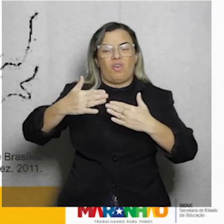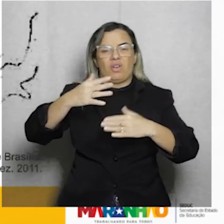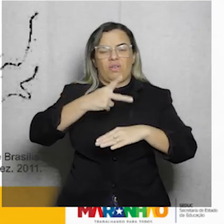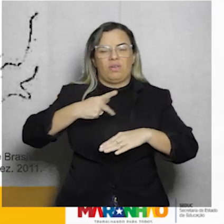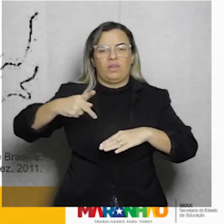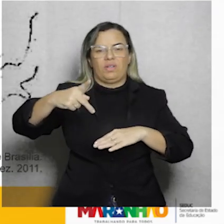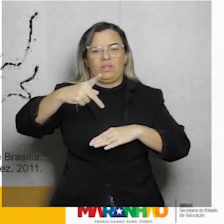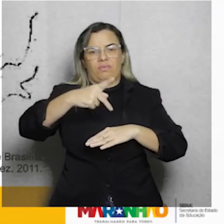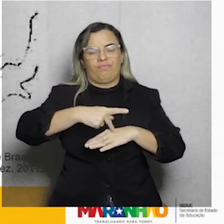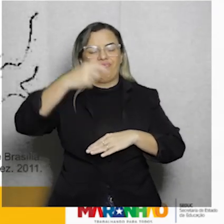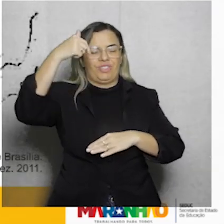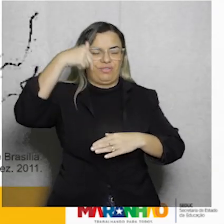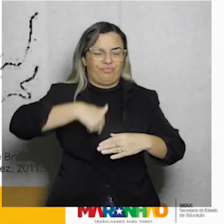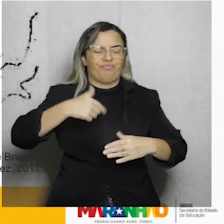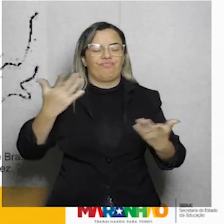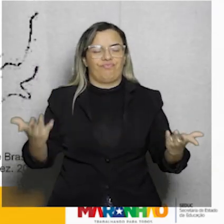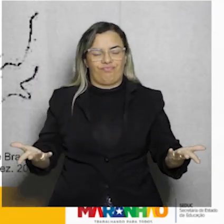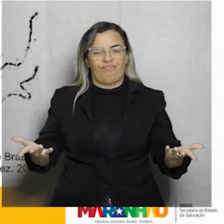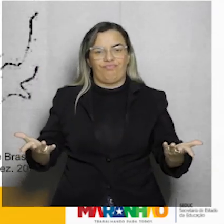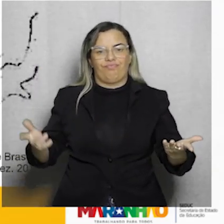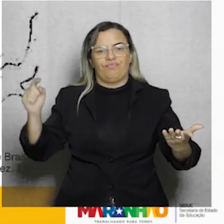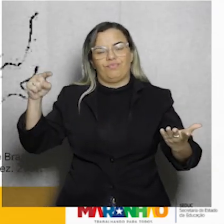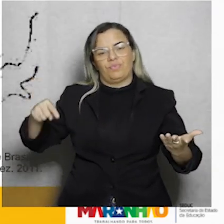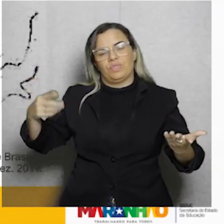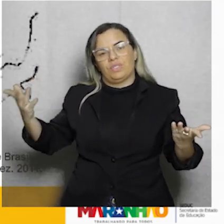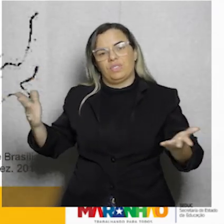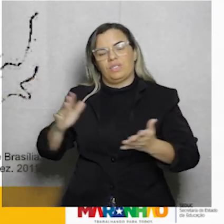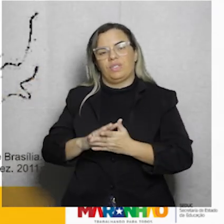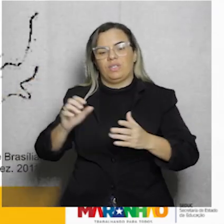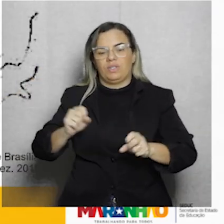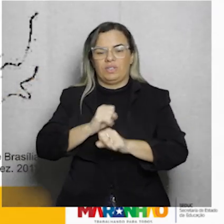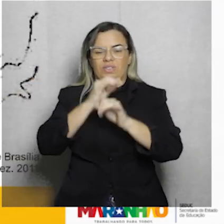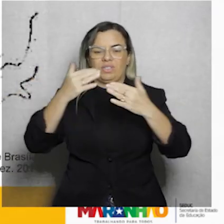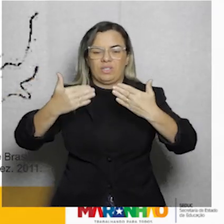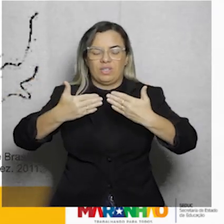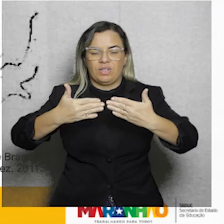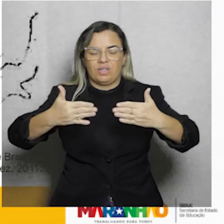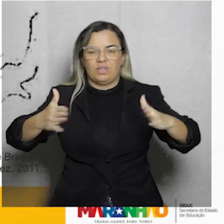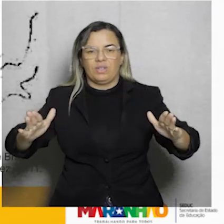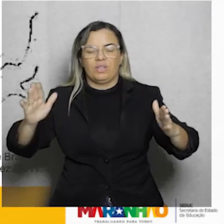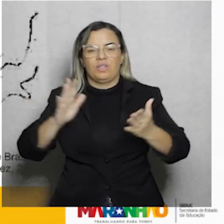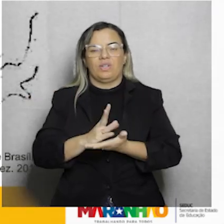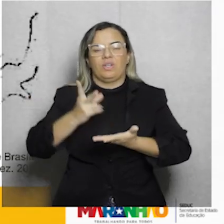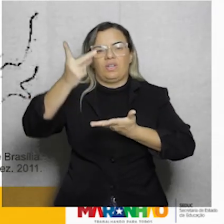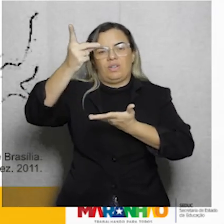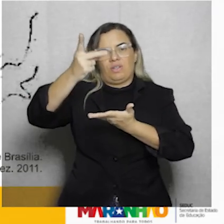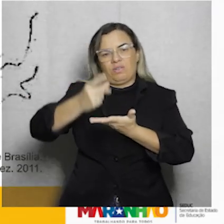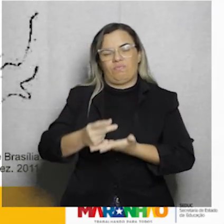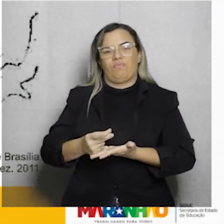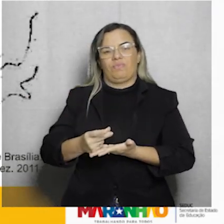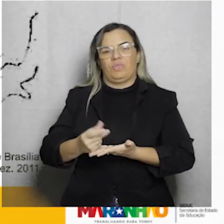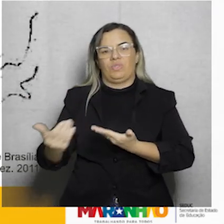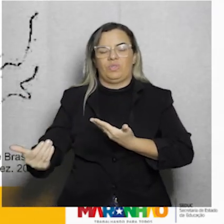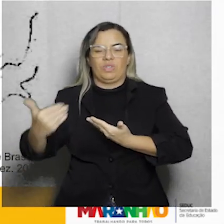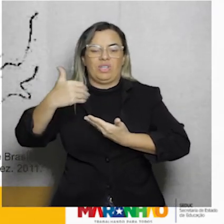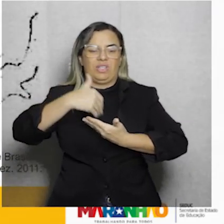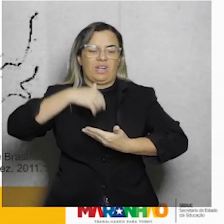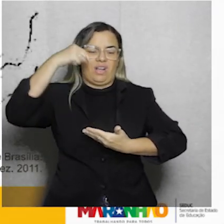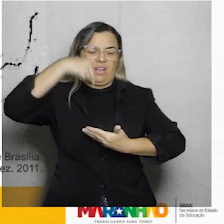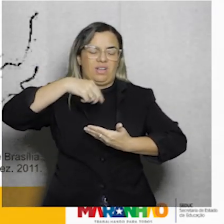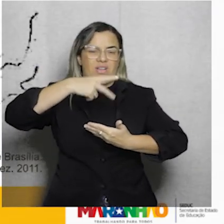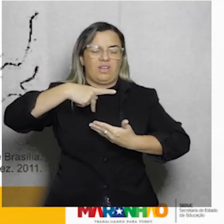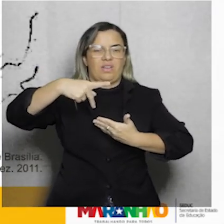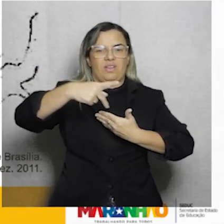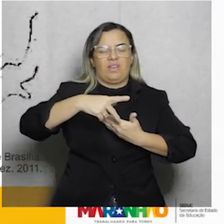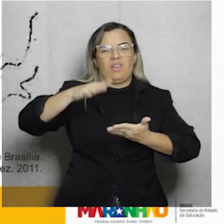para o país. Por conta, evidentemente, dessa abertura do capital estrangeiro, por conta de